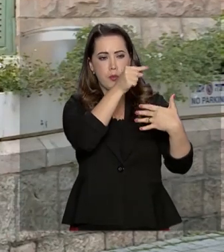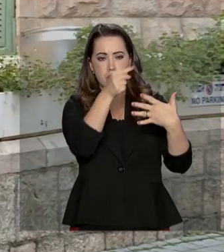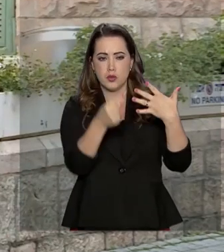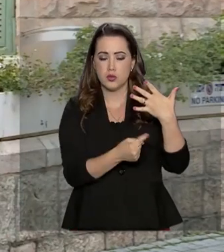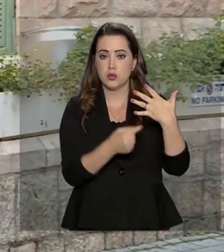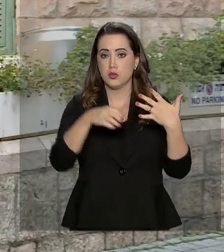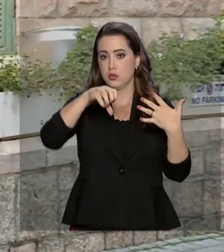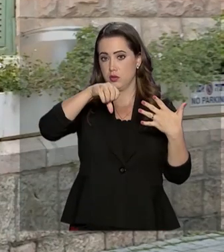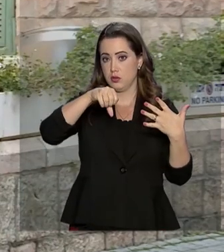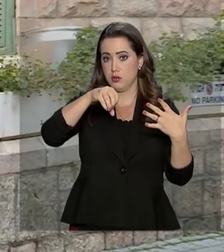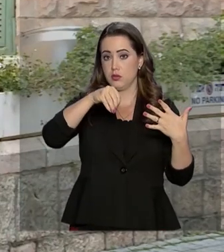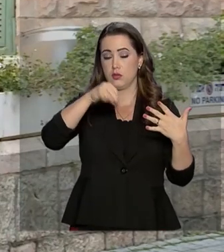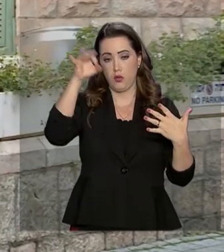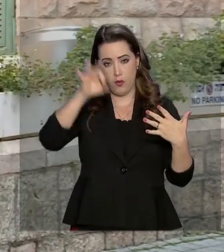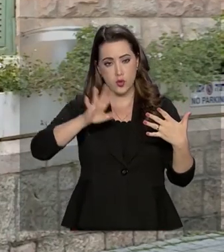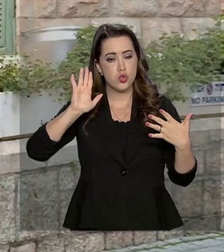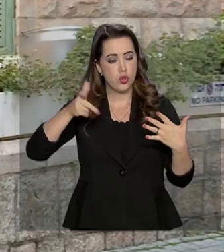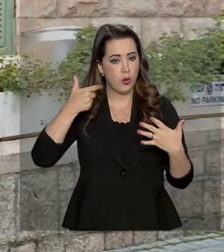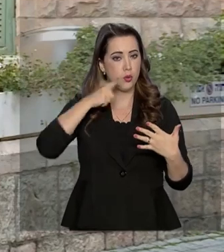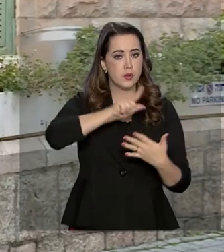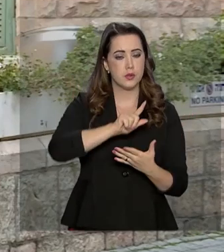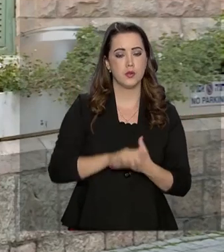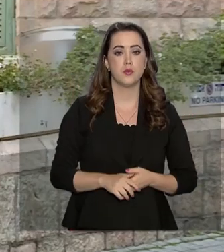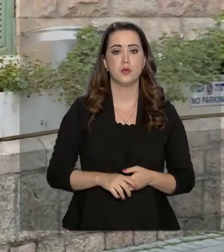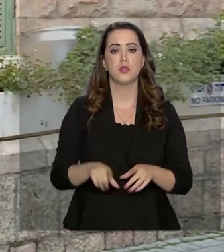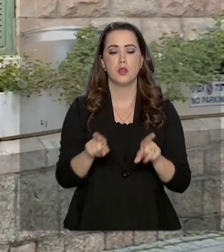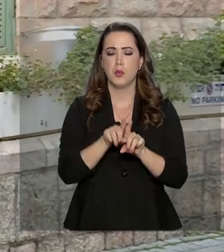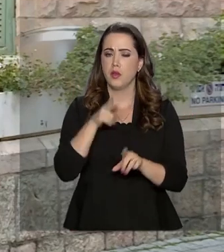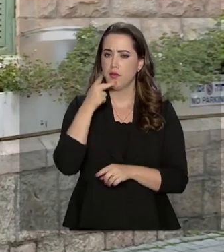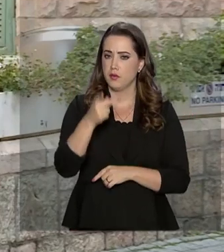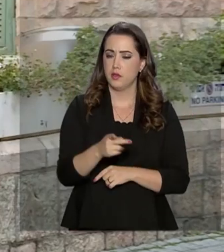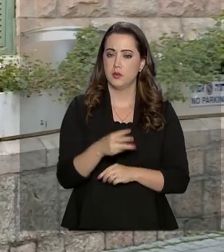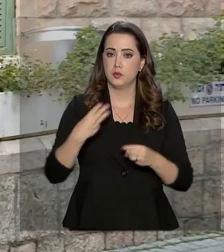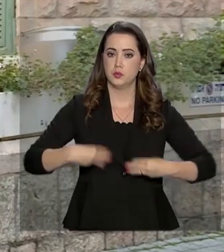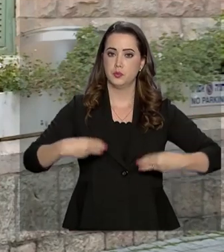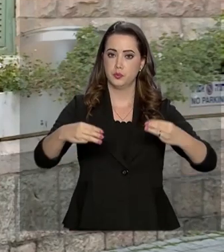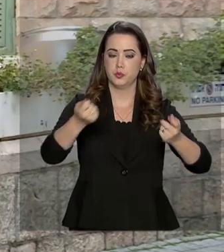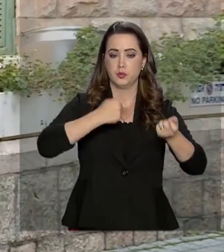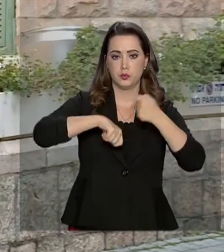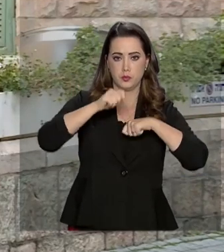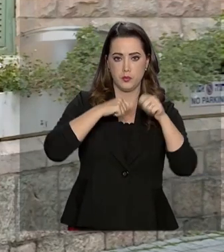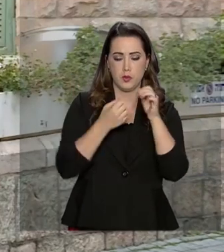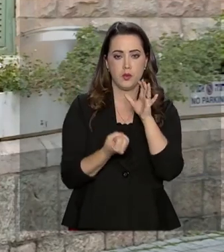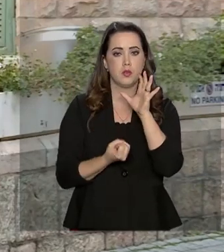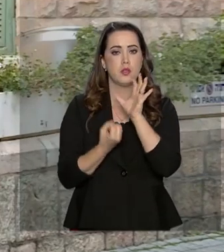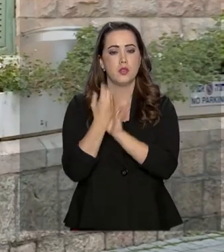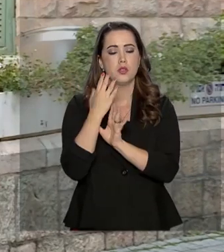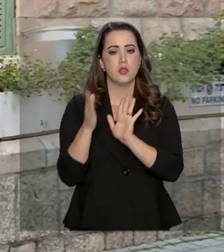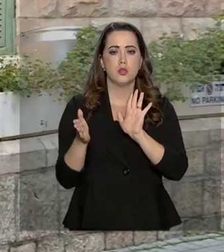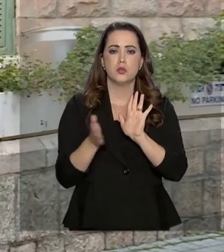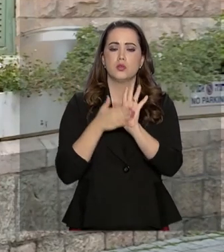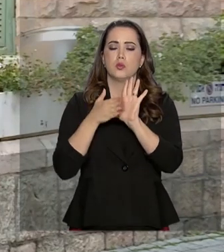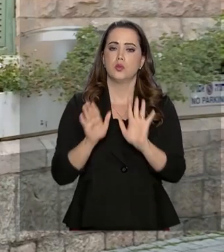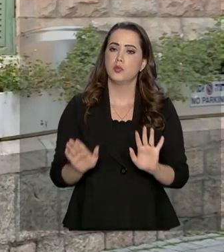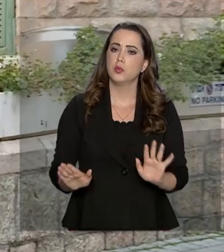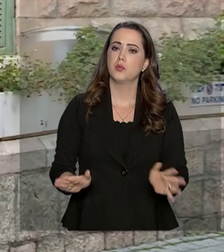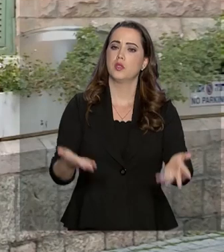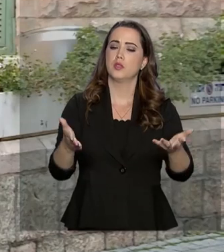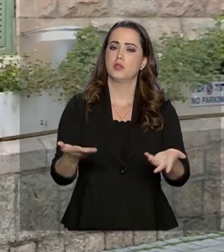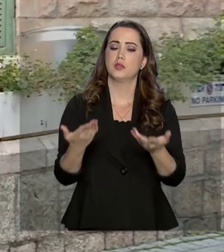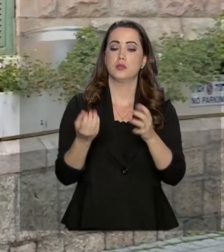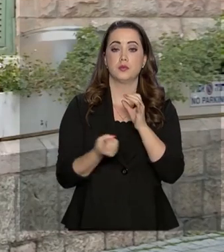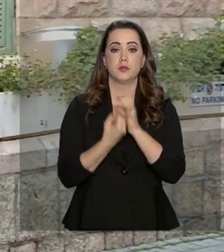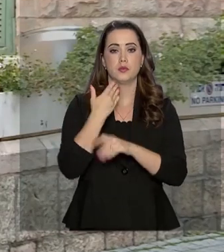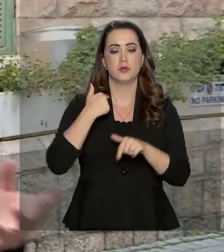% das metas, já foram atingidas. Ele também falou que o Ministério da Economia está criando um pacote para impulsionar um